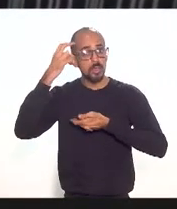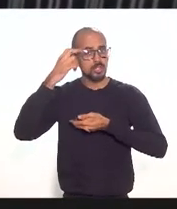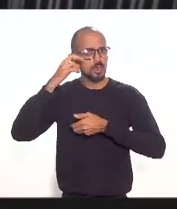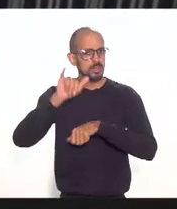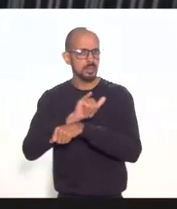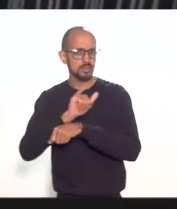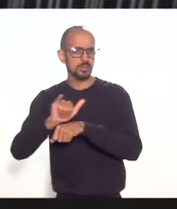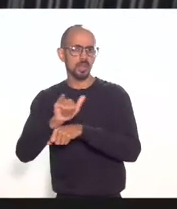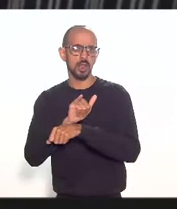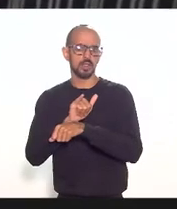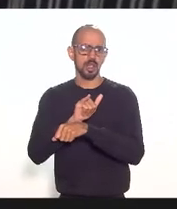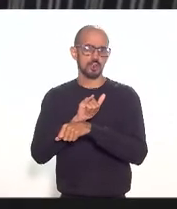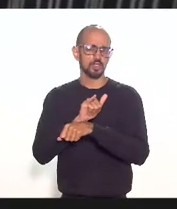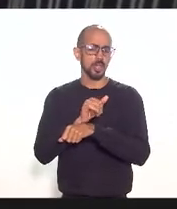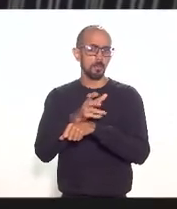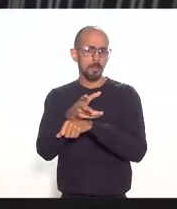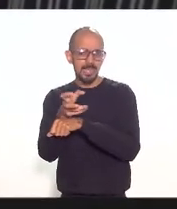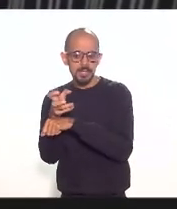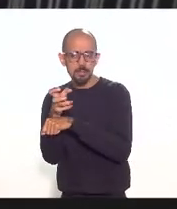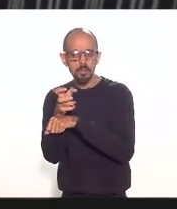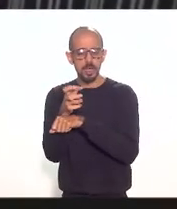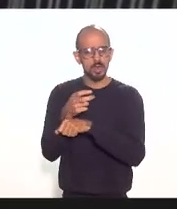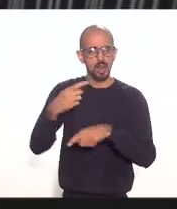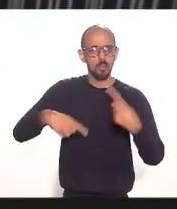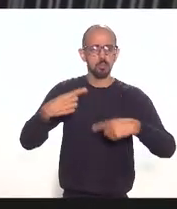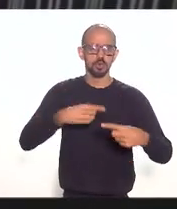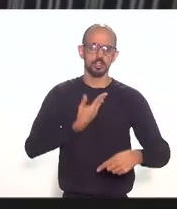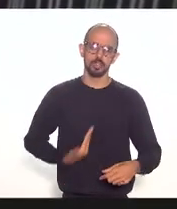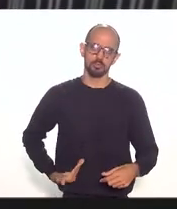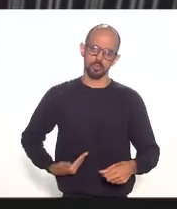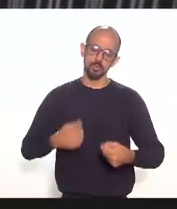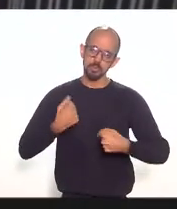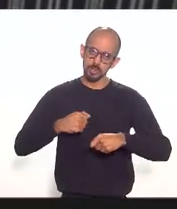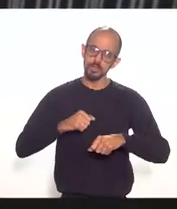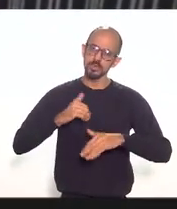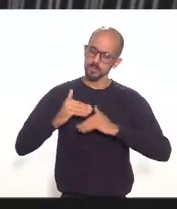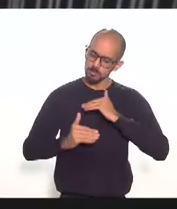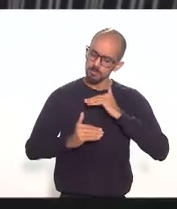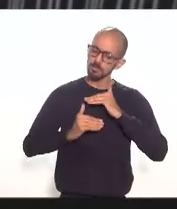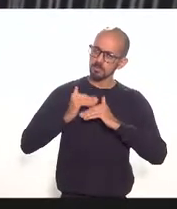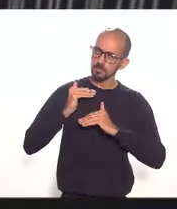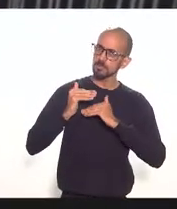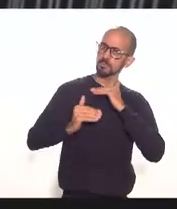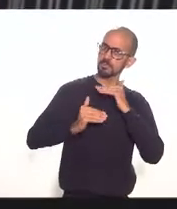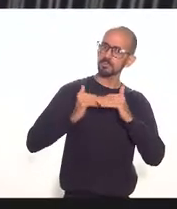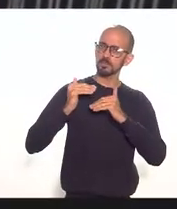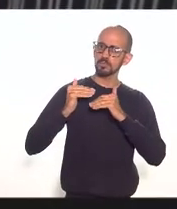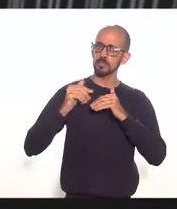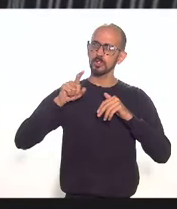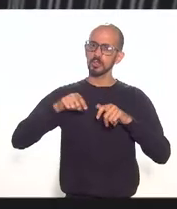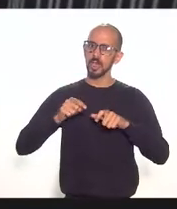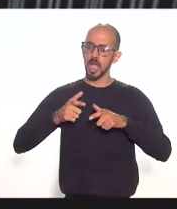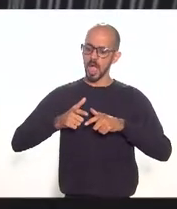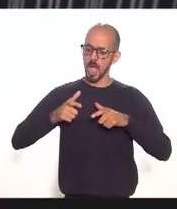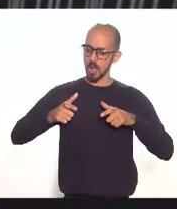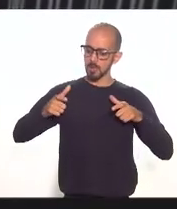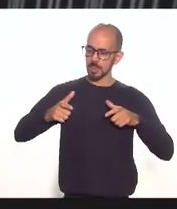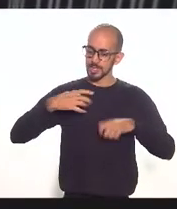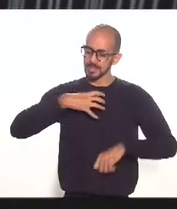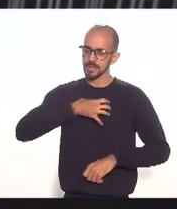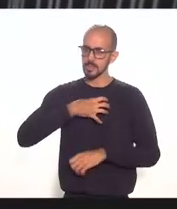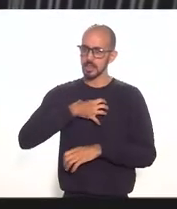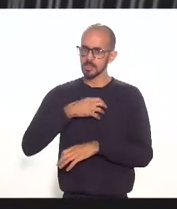pública então existem outros passos que tem que ser dados relativos a ampliação da sensação de segurança